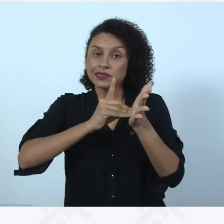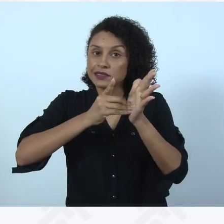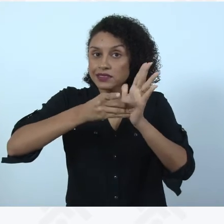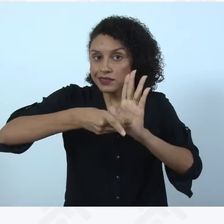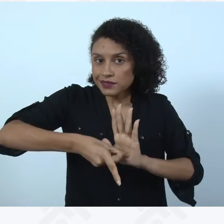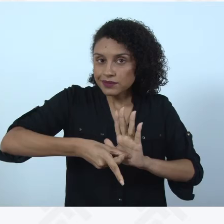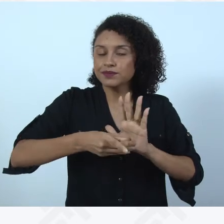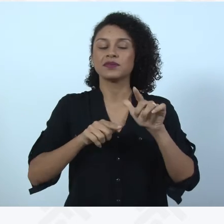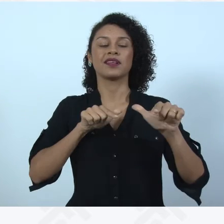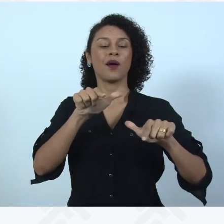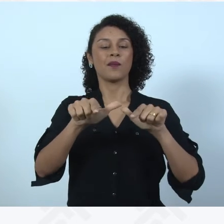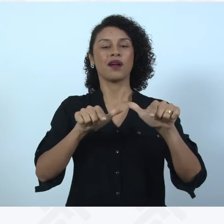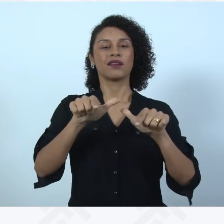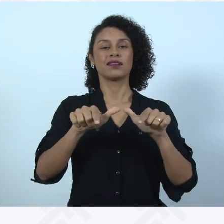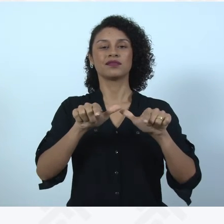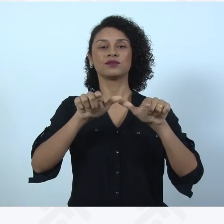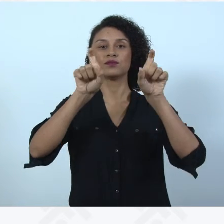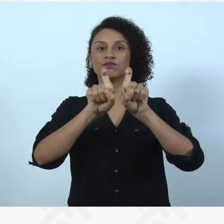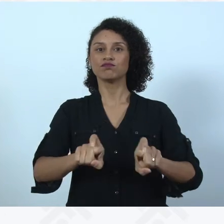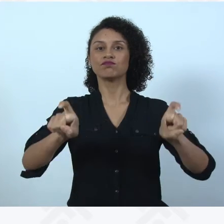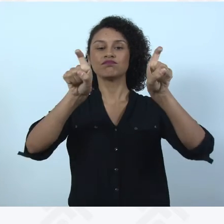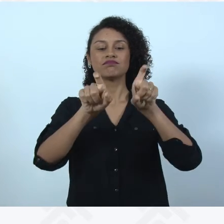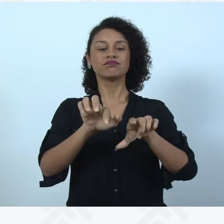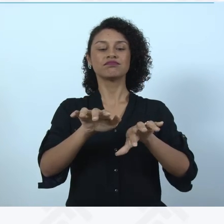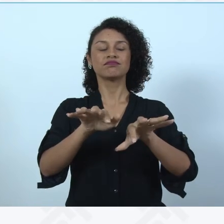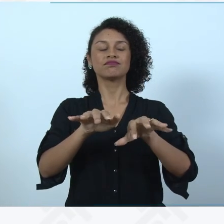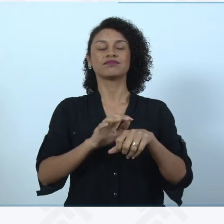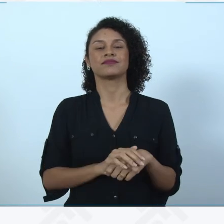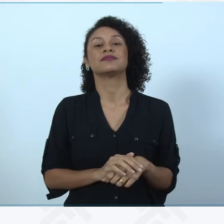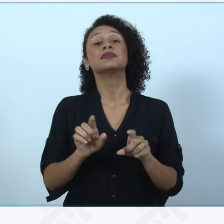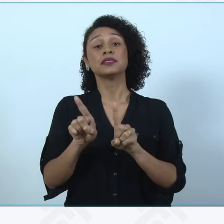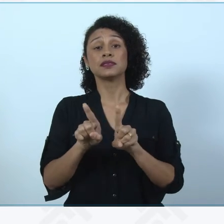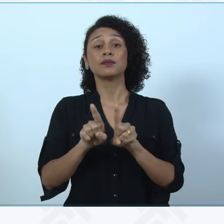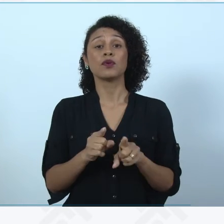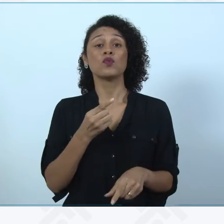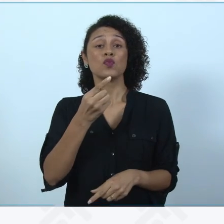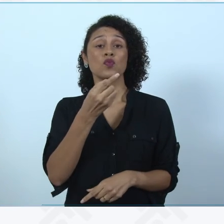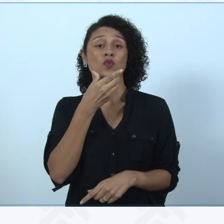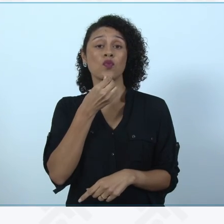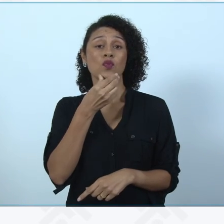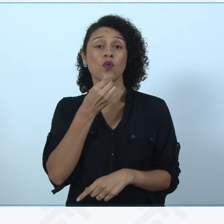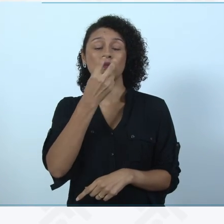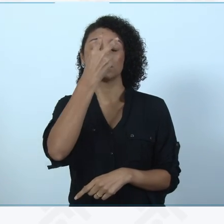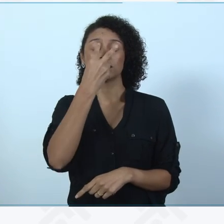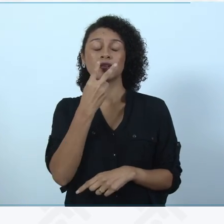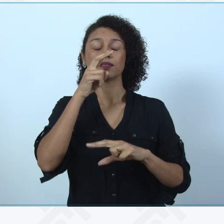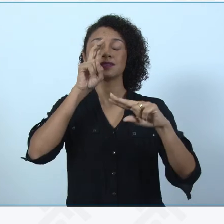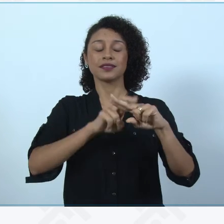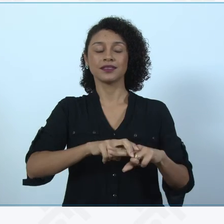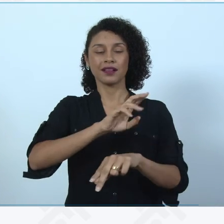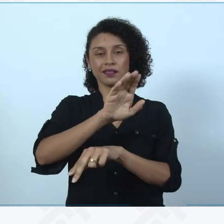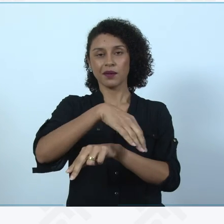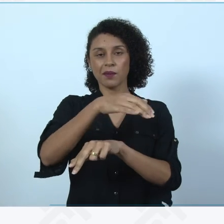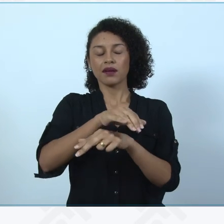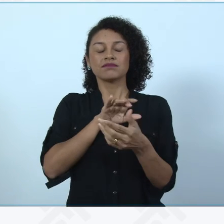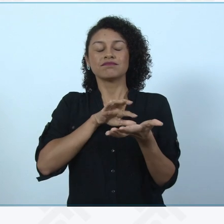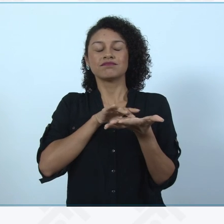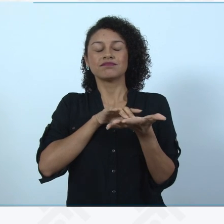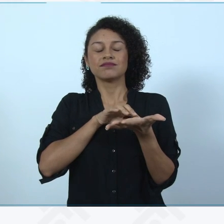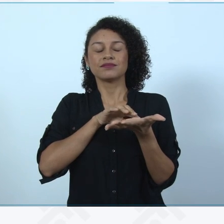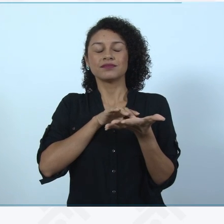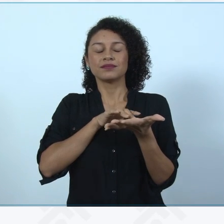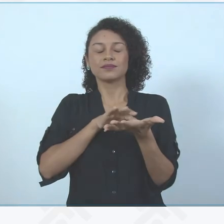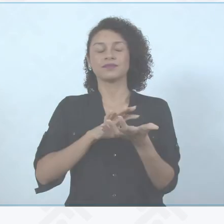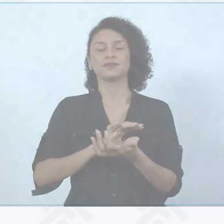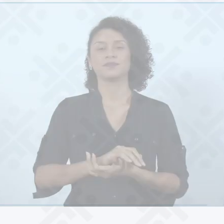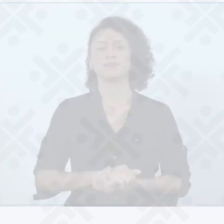portadora de síndrome de Down trabalhando diante do seu laptop e um homem cego no banco da praça lendo o livro